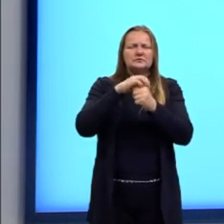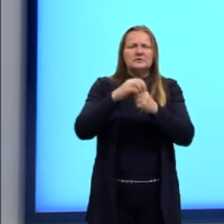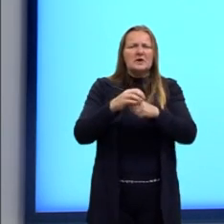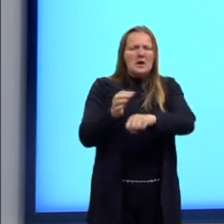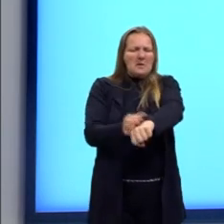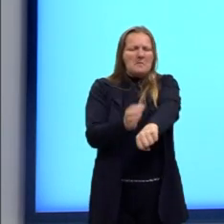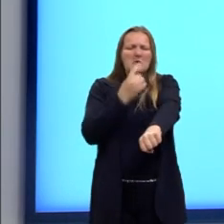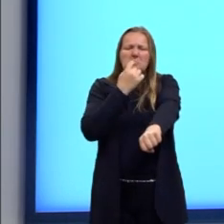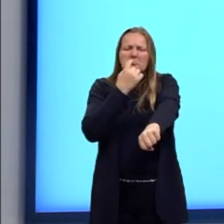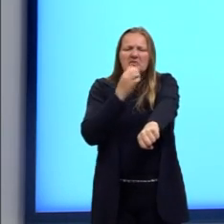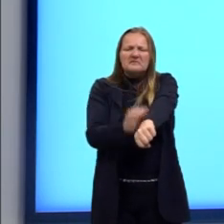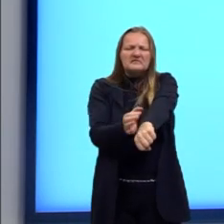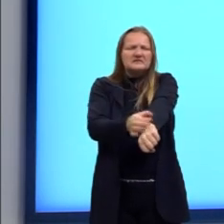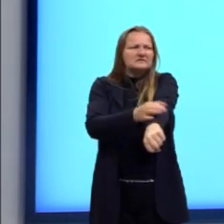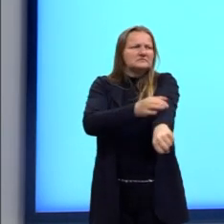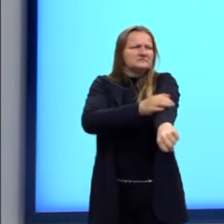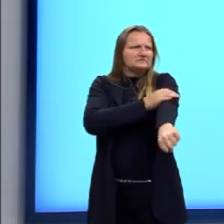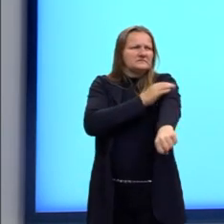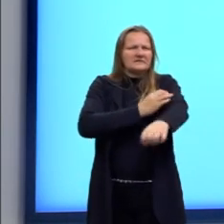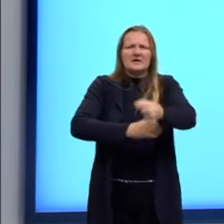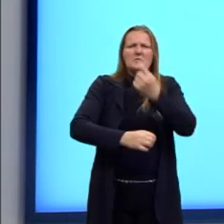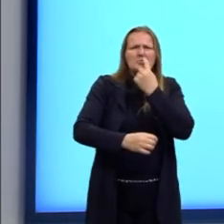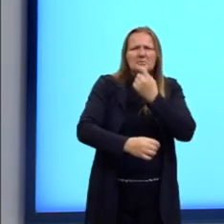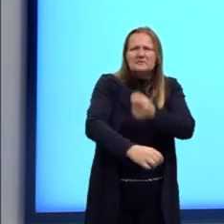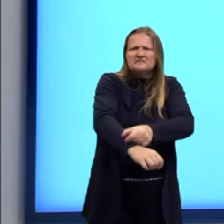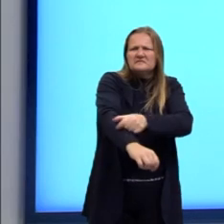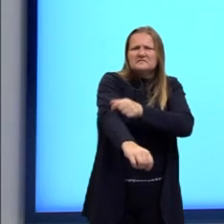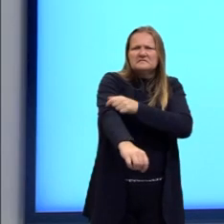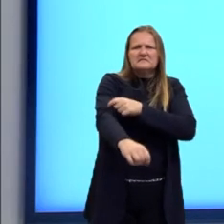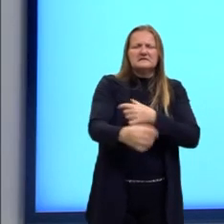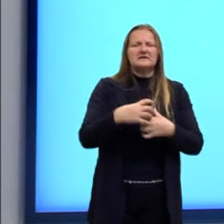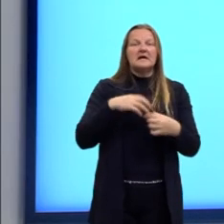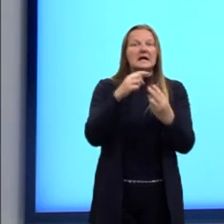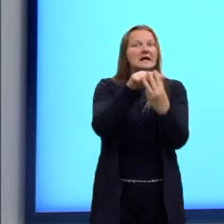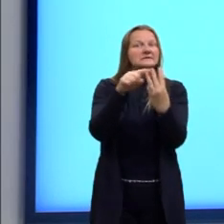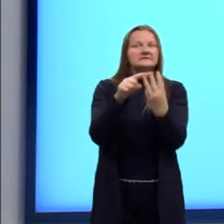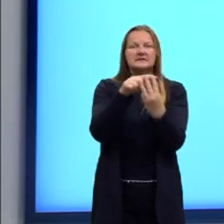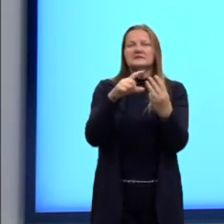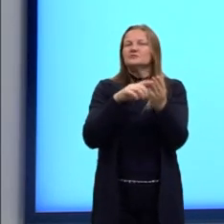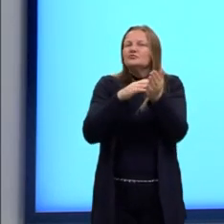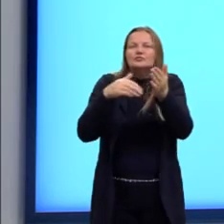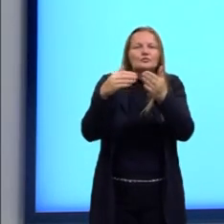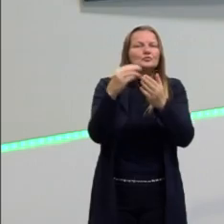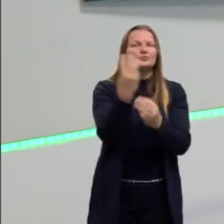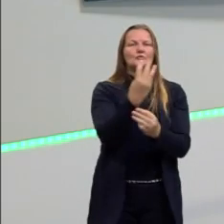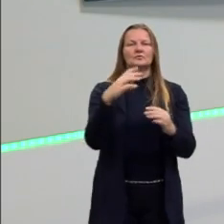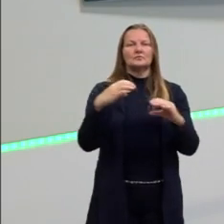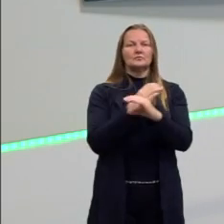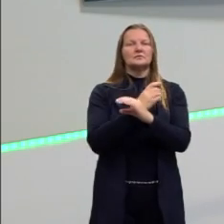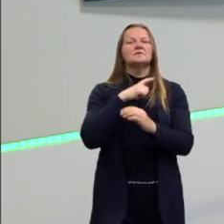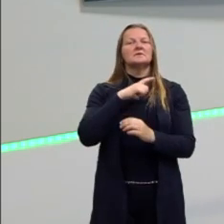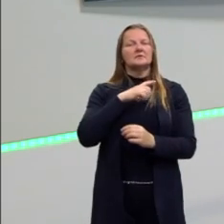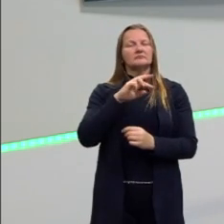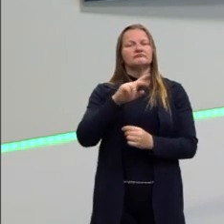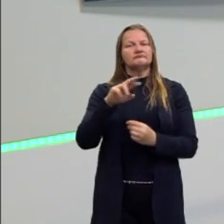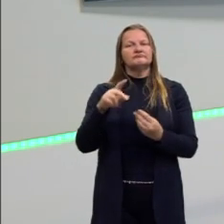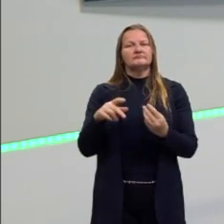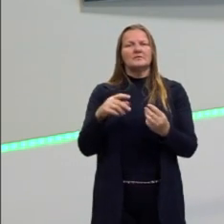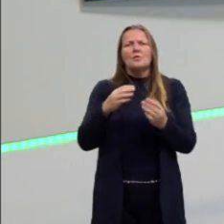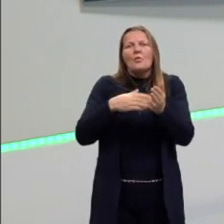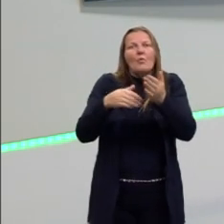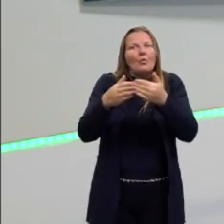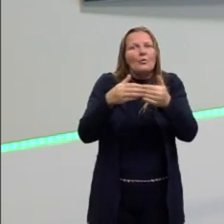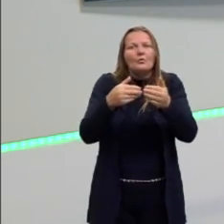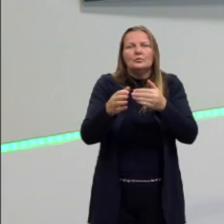então, pela pele, né? Então, vai surgir nas três. Isso é de maneira geral, né? Pode acontecer, com certeza, como todas as